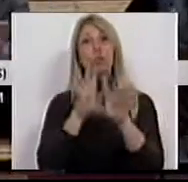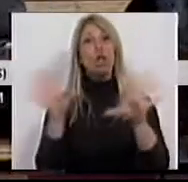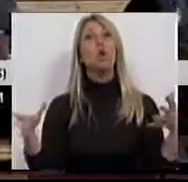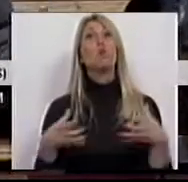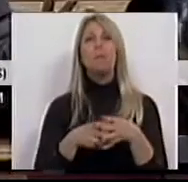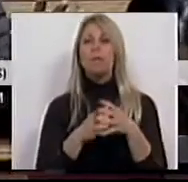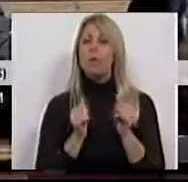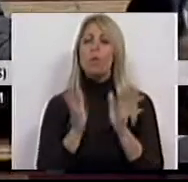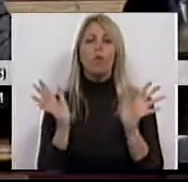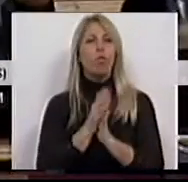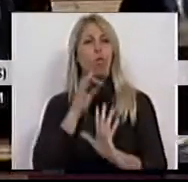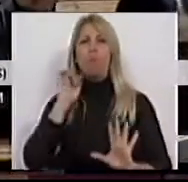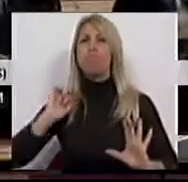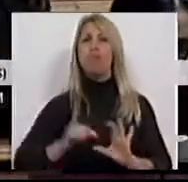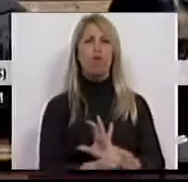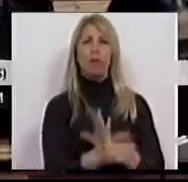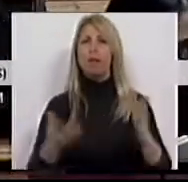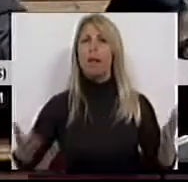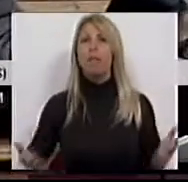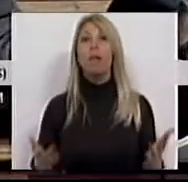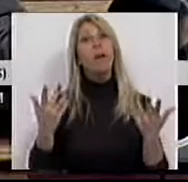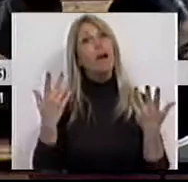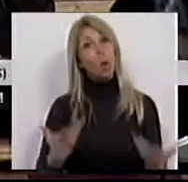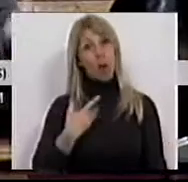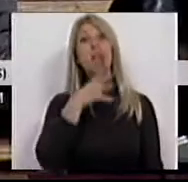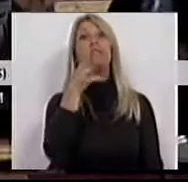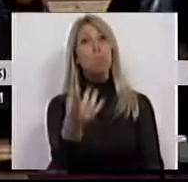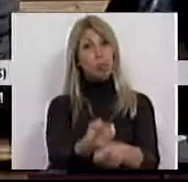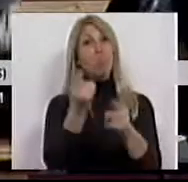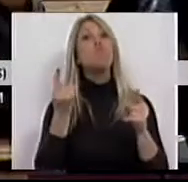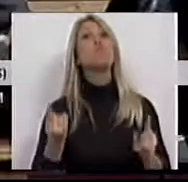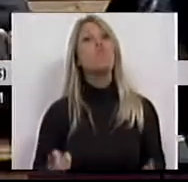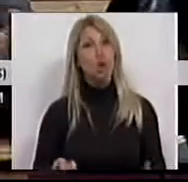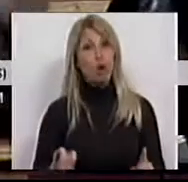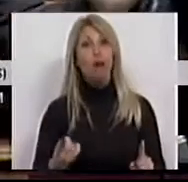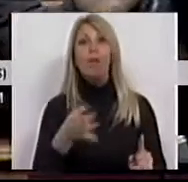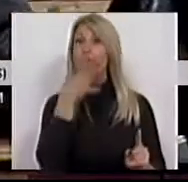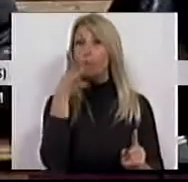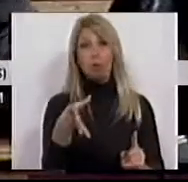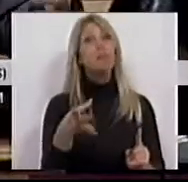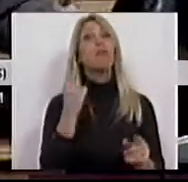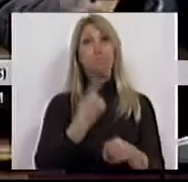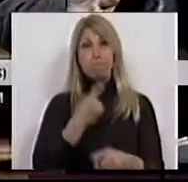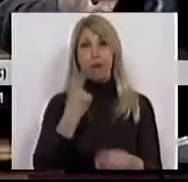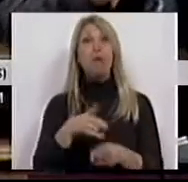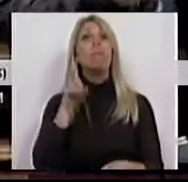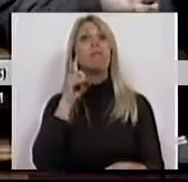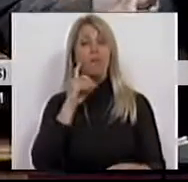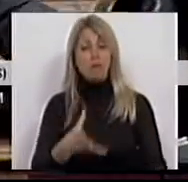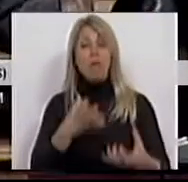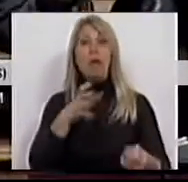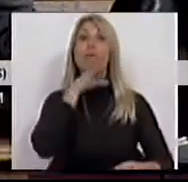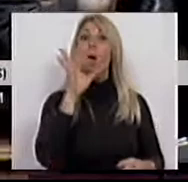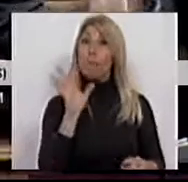Comissão com toda a profundidade. Agora, dizemos ao que vamos. E o que vamos é defender as famílias. Esperamos propostas da maioria